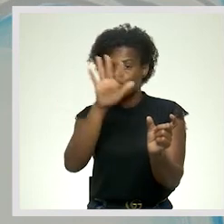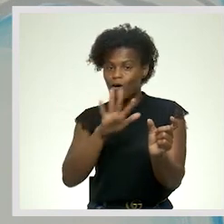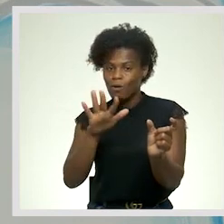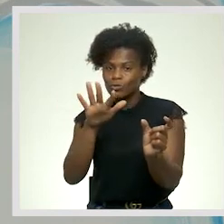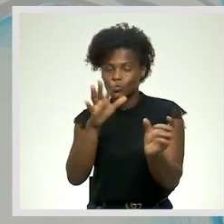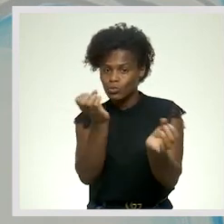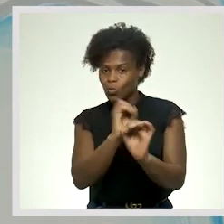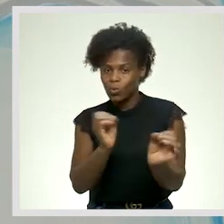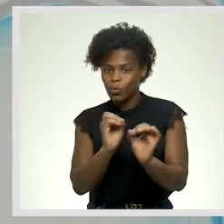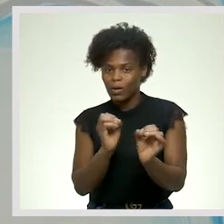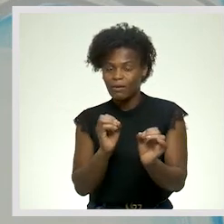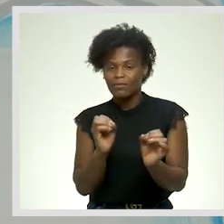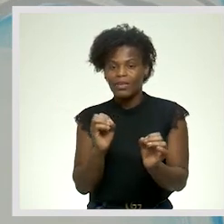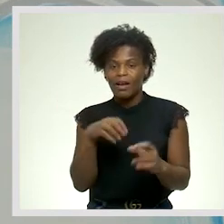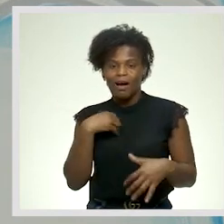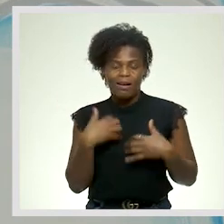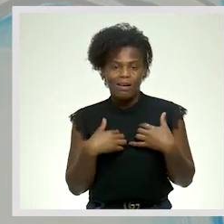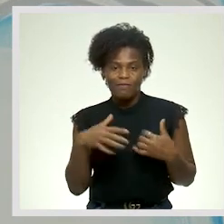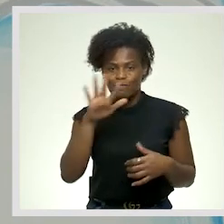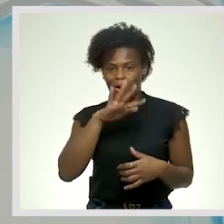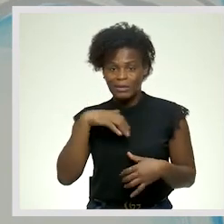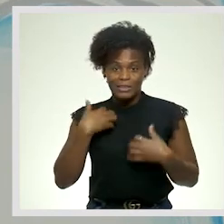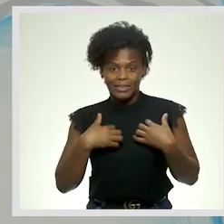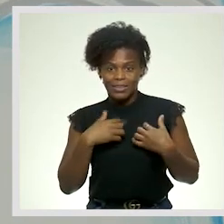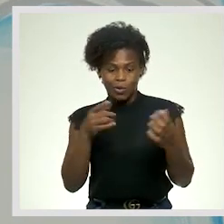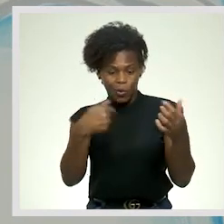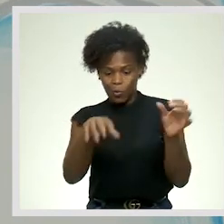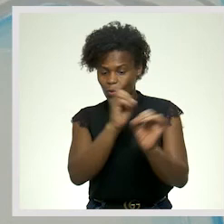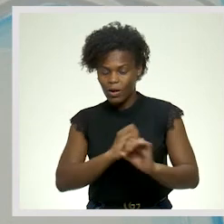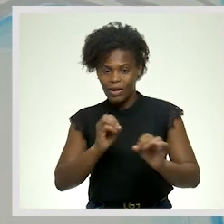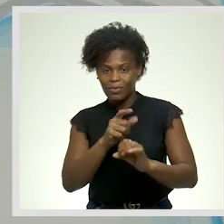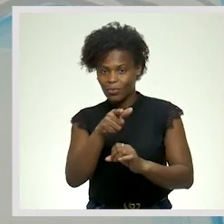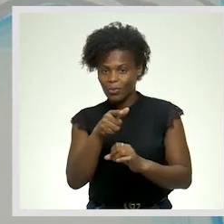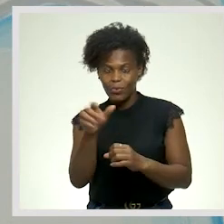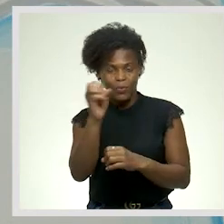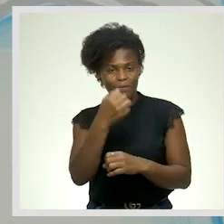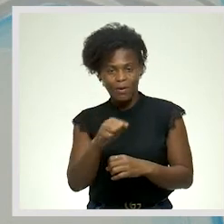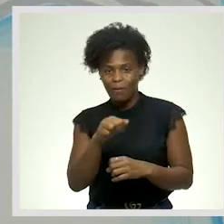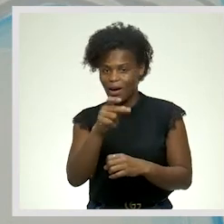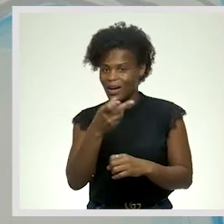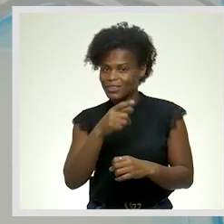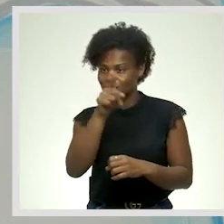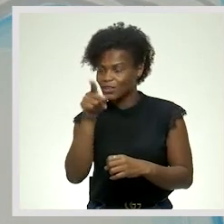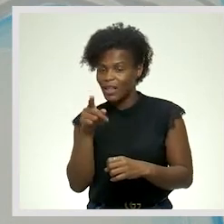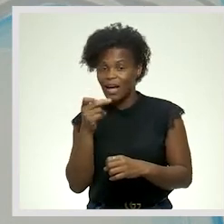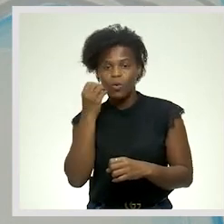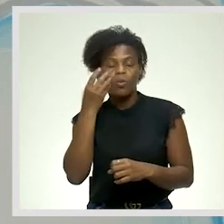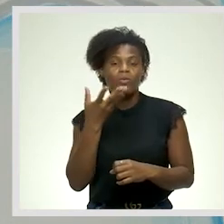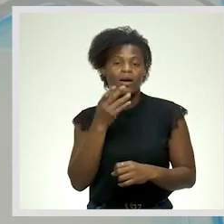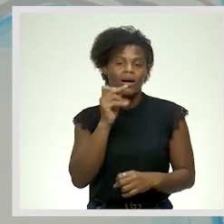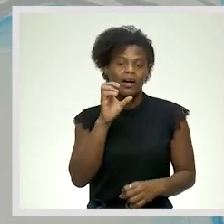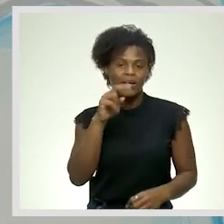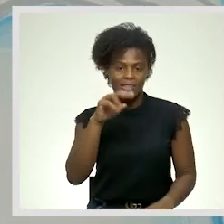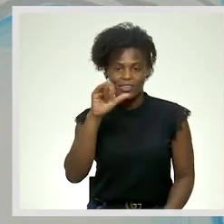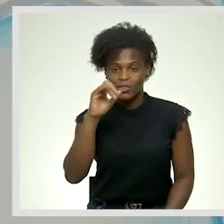De forma ansiosa Então você não vai utilizar o adjetivo Ansiosa ou ansioso